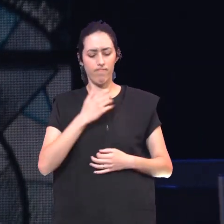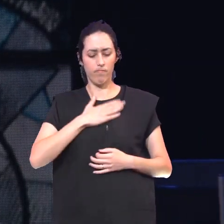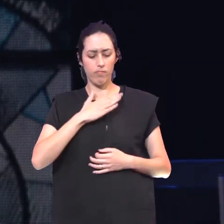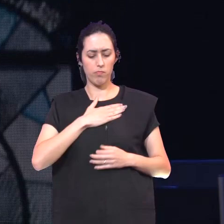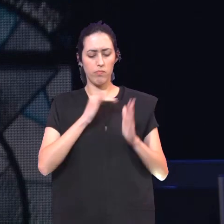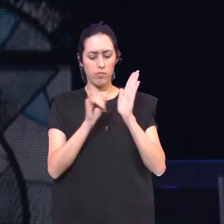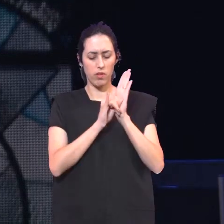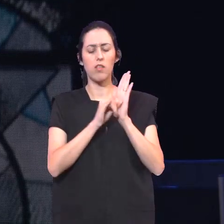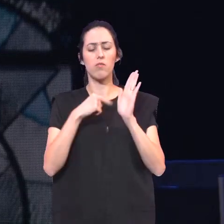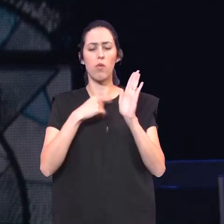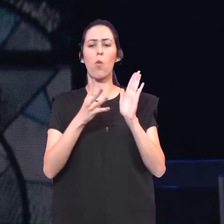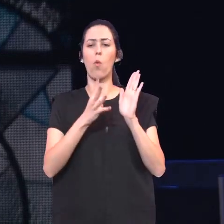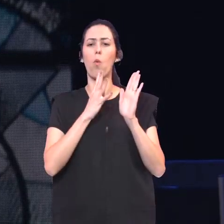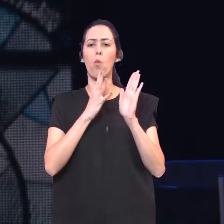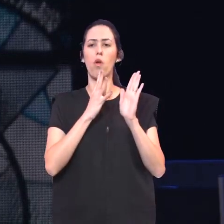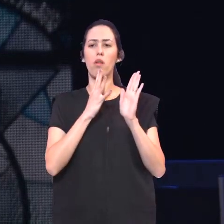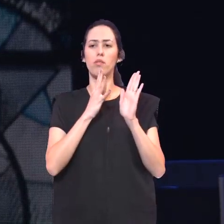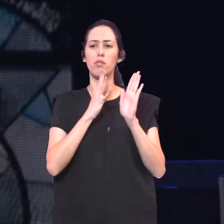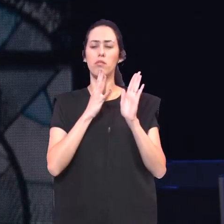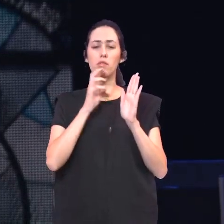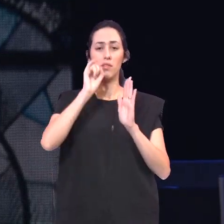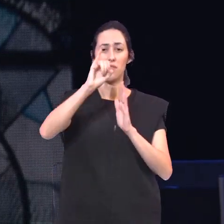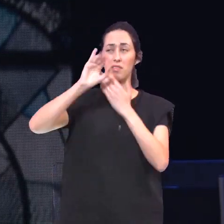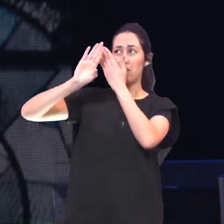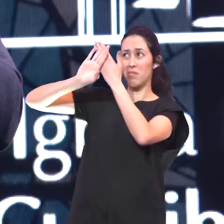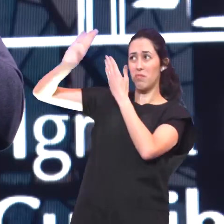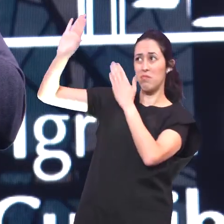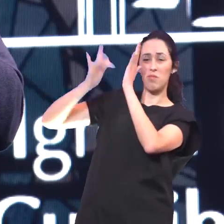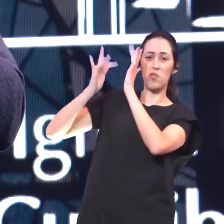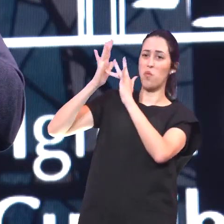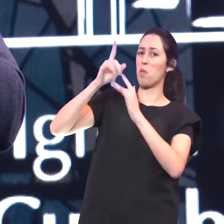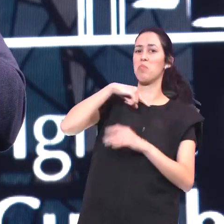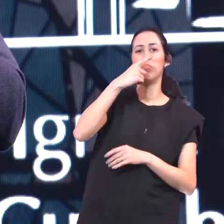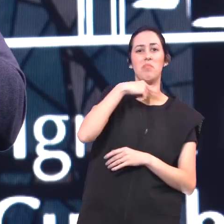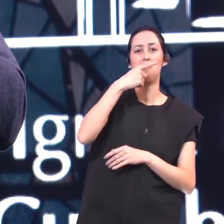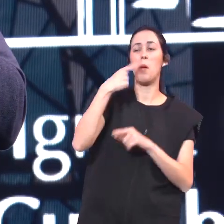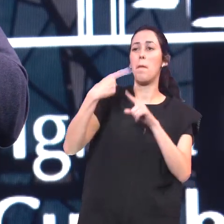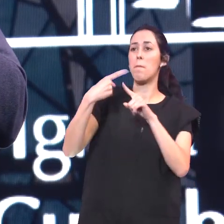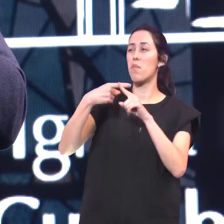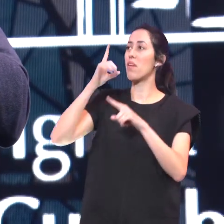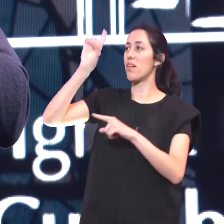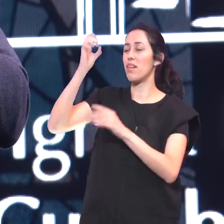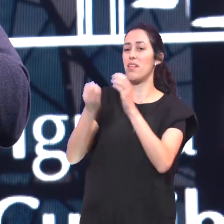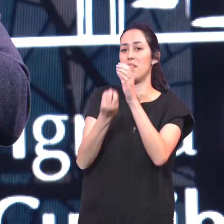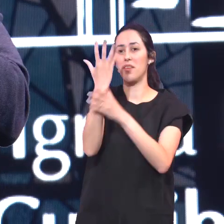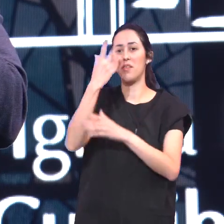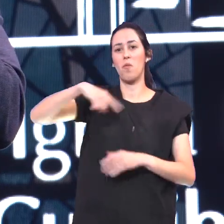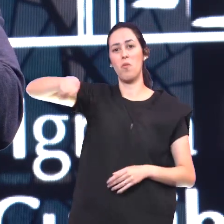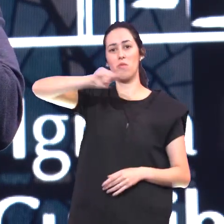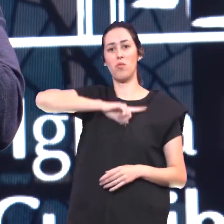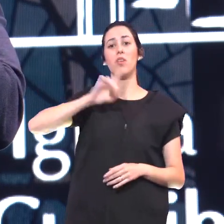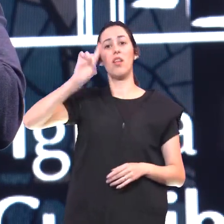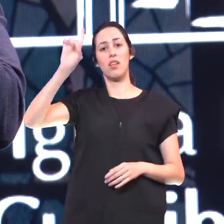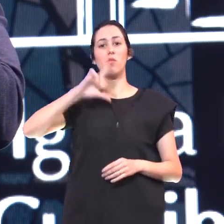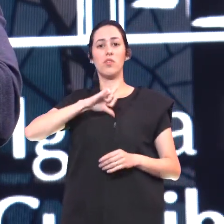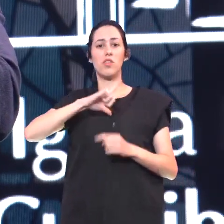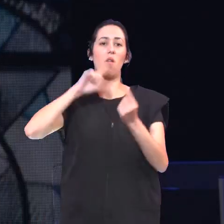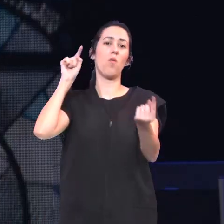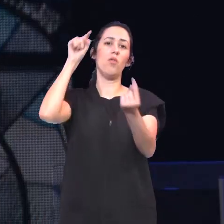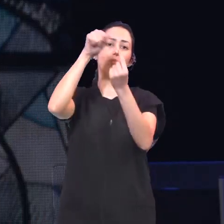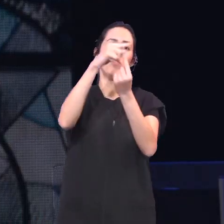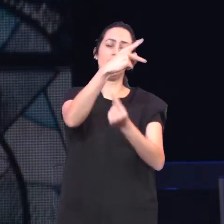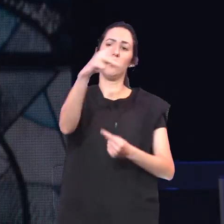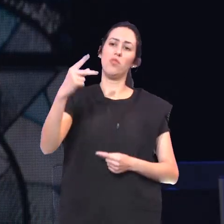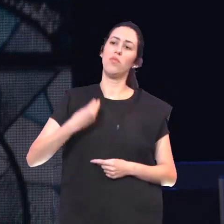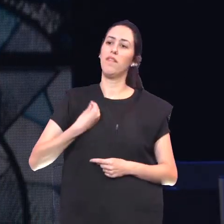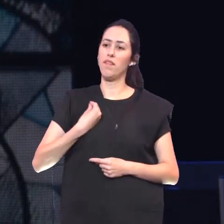Sem Cristo Porque ele Nos criou E porque ele tem Um propósito Para a